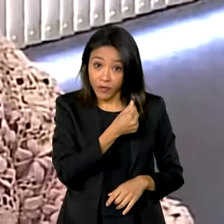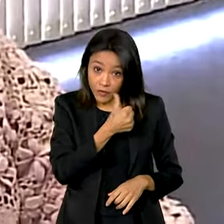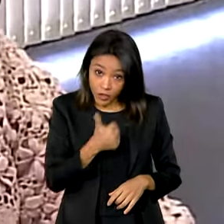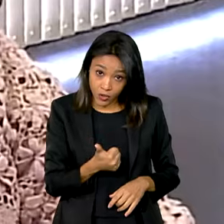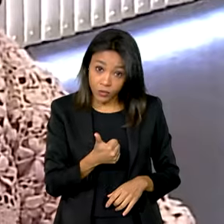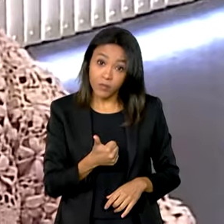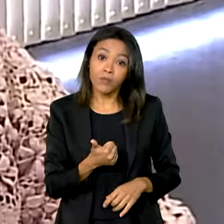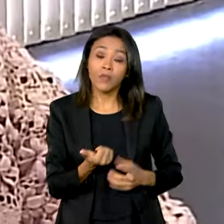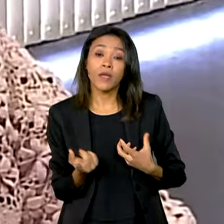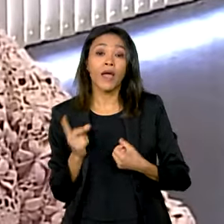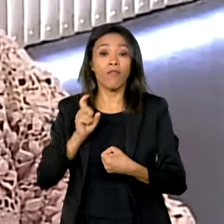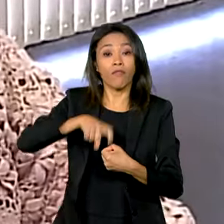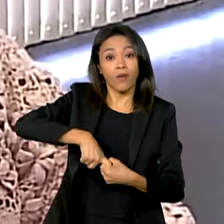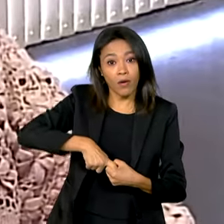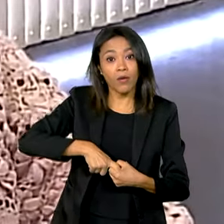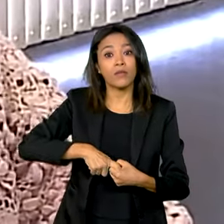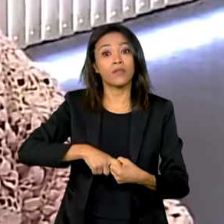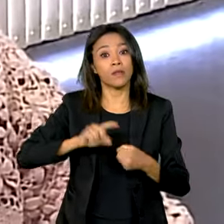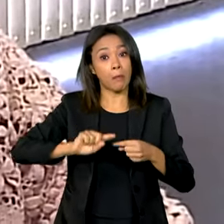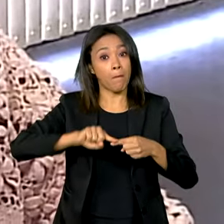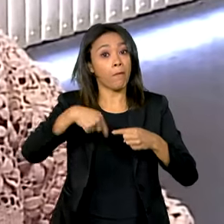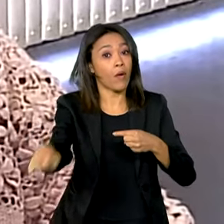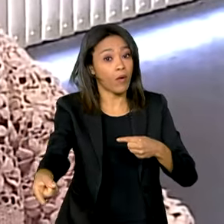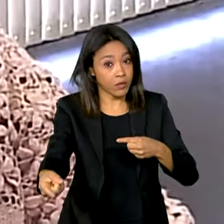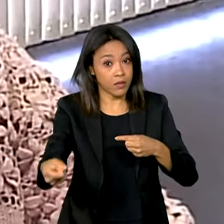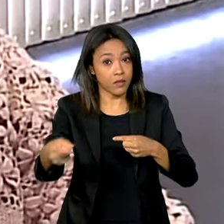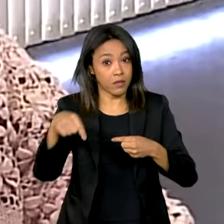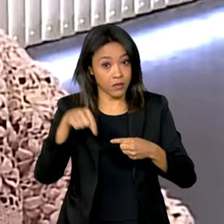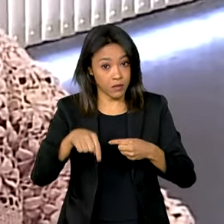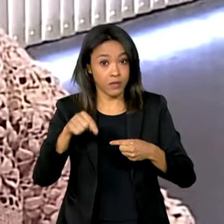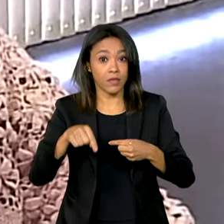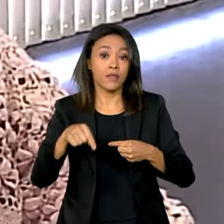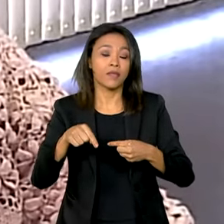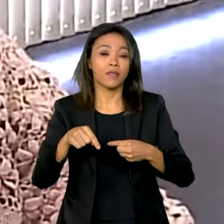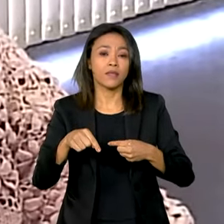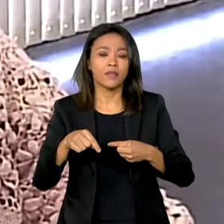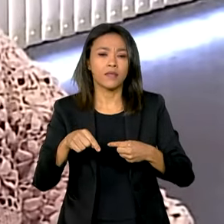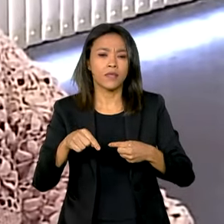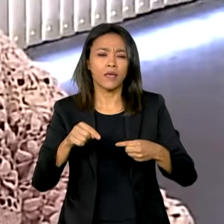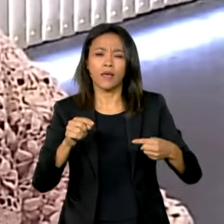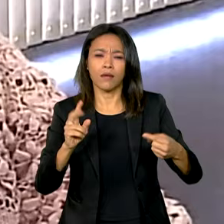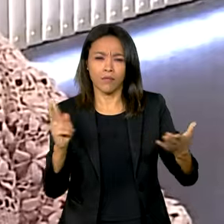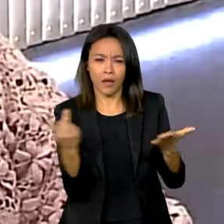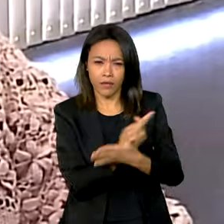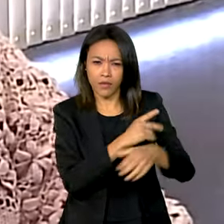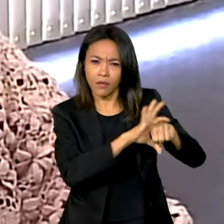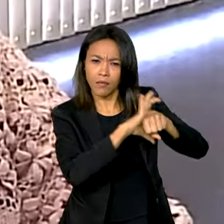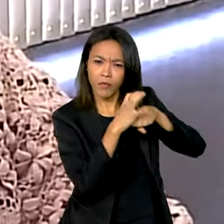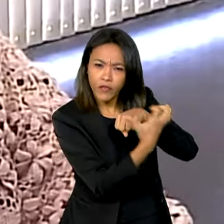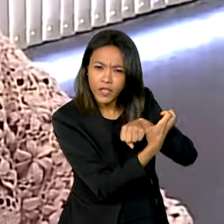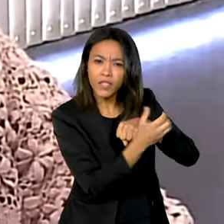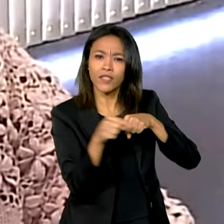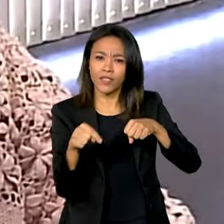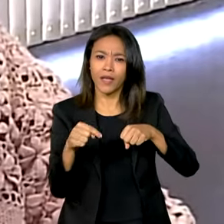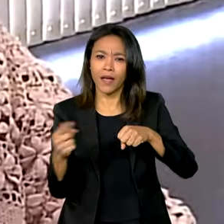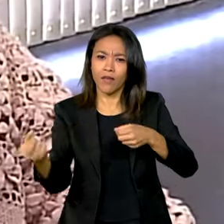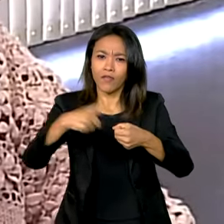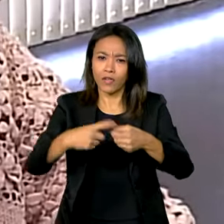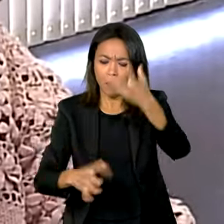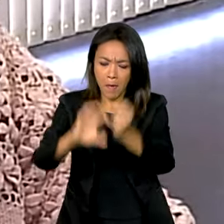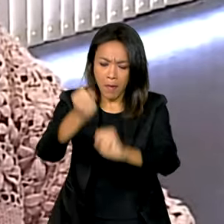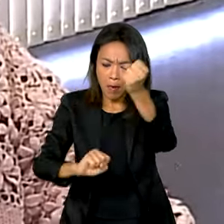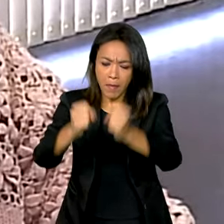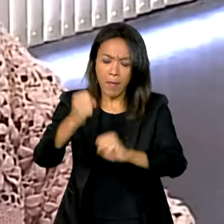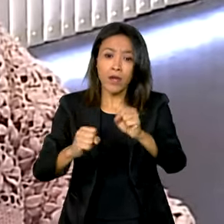a retomada pós-ciclo de Covid, de crise sanitária, a gente